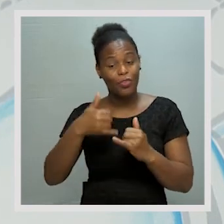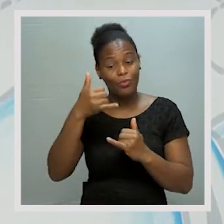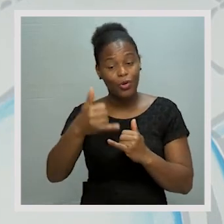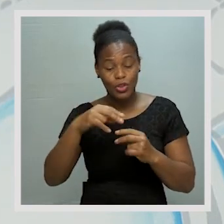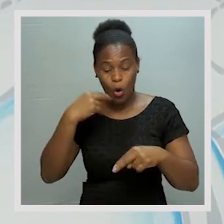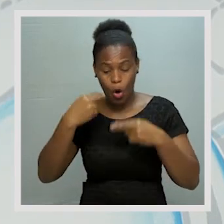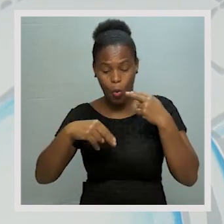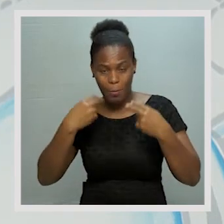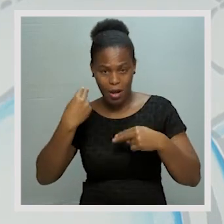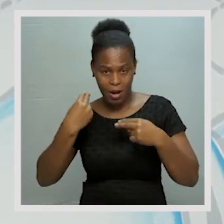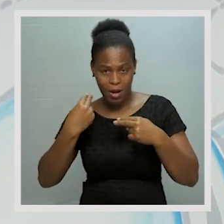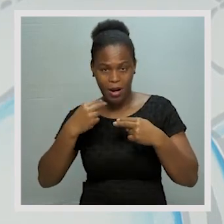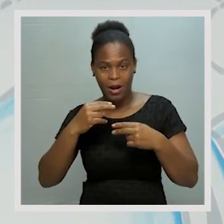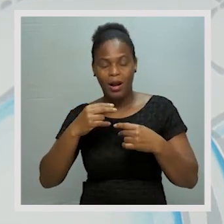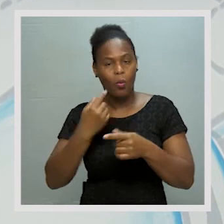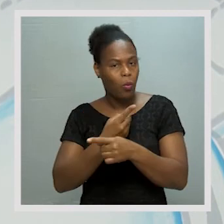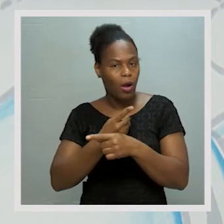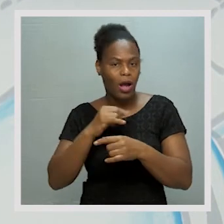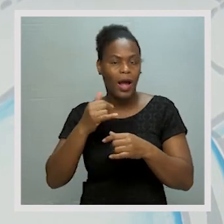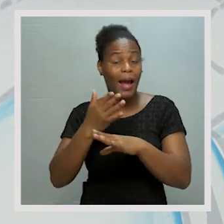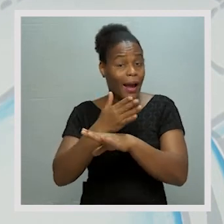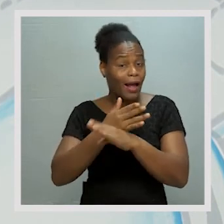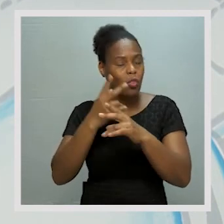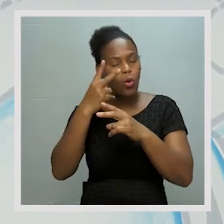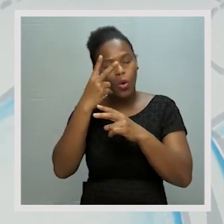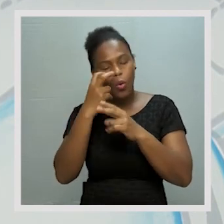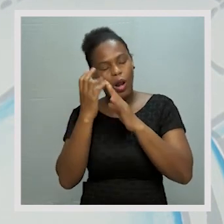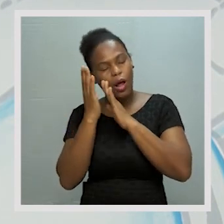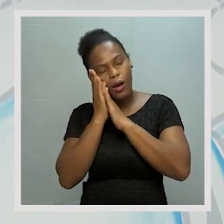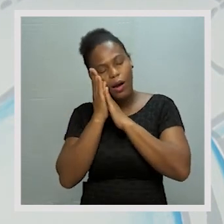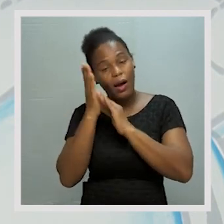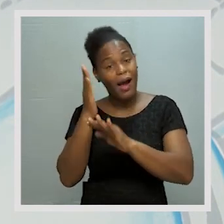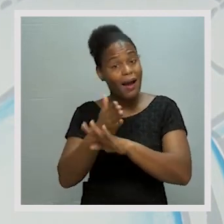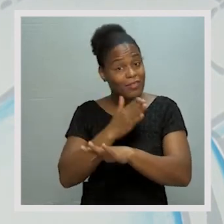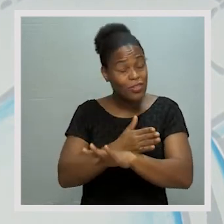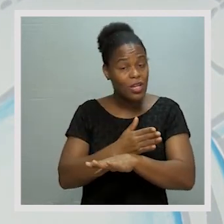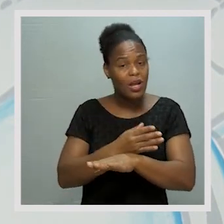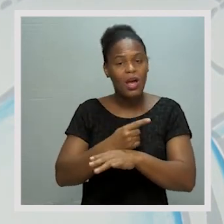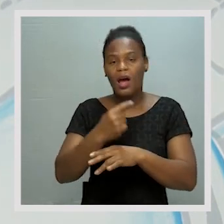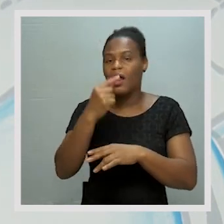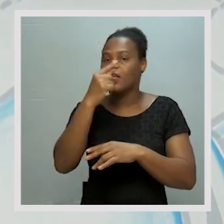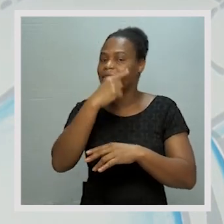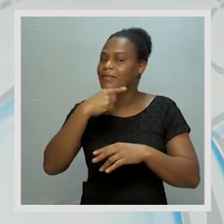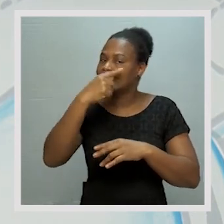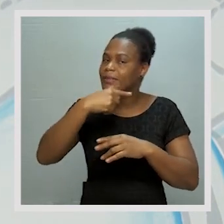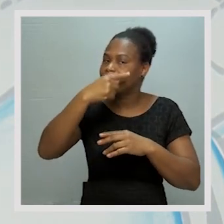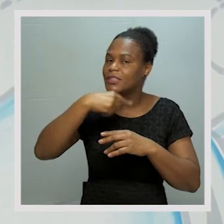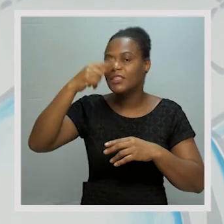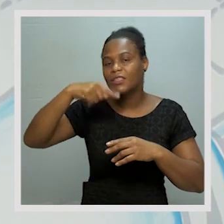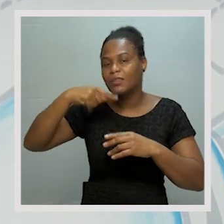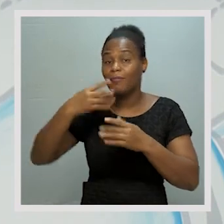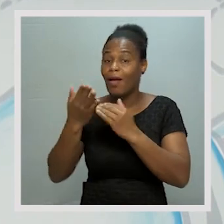depois das refeições e antes de dormir, sempre devemos escovar os dentes nas posições que vimos